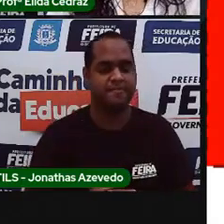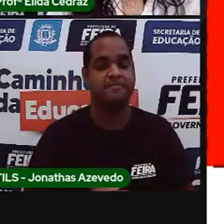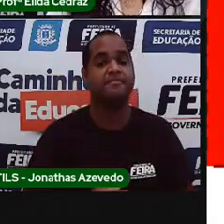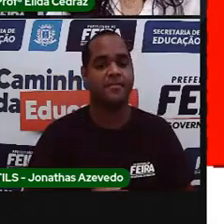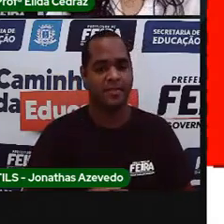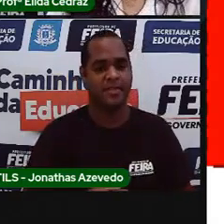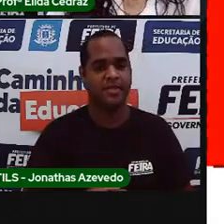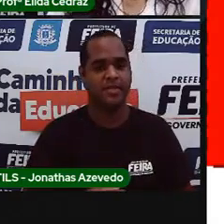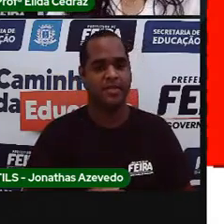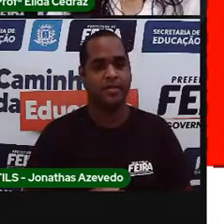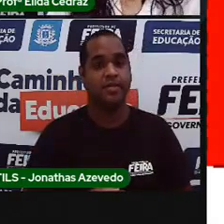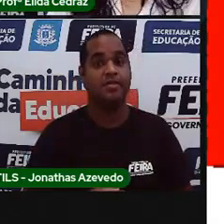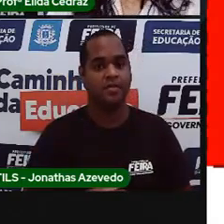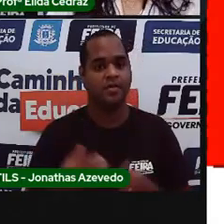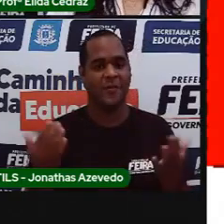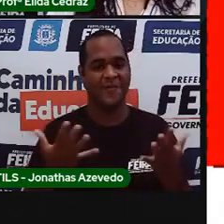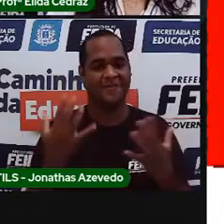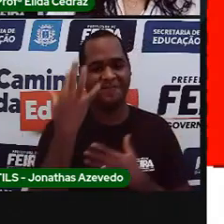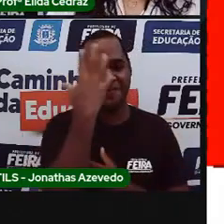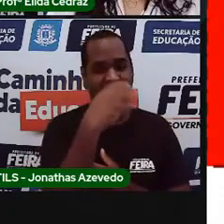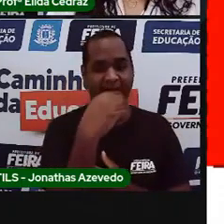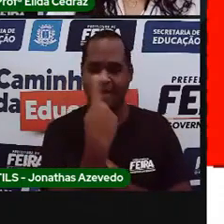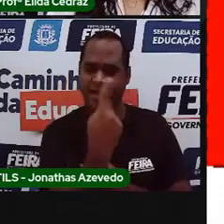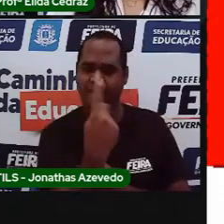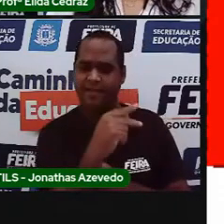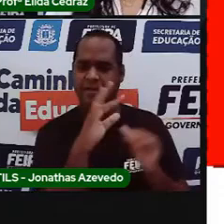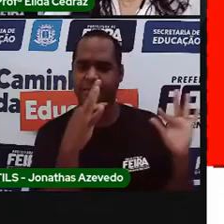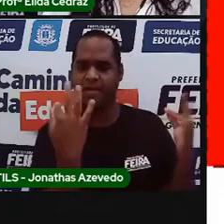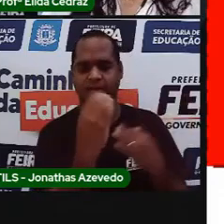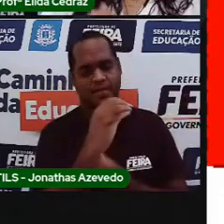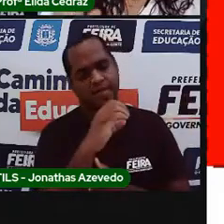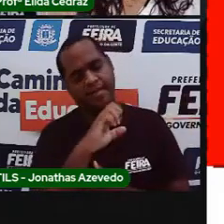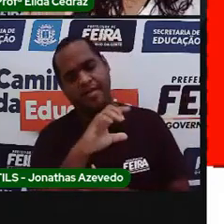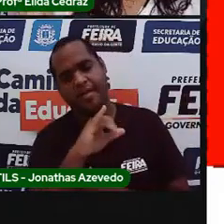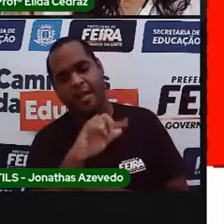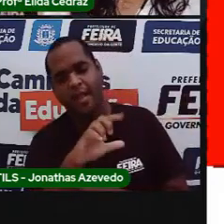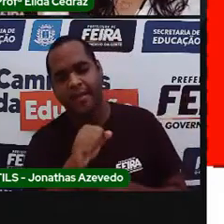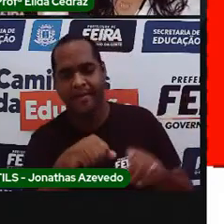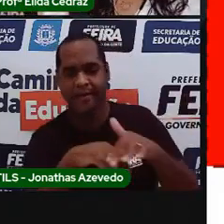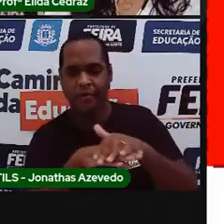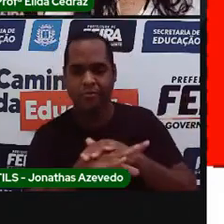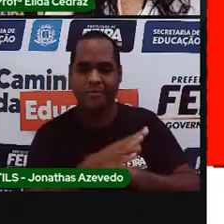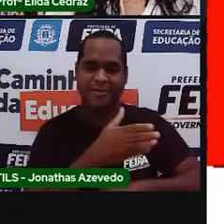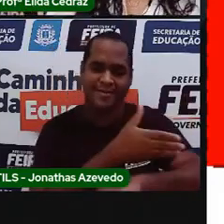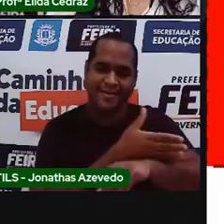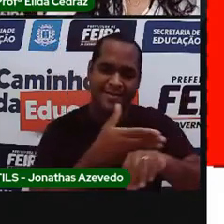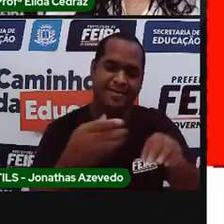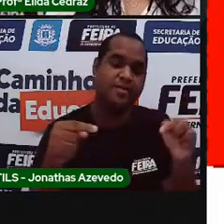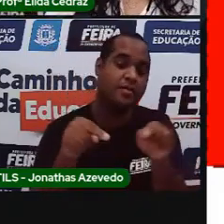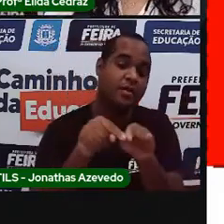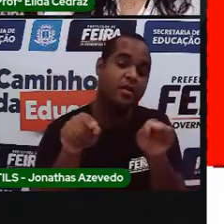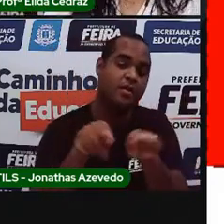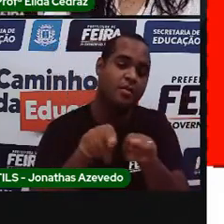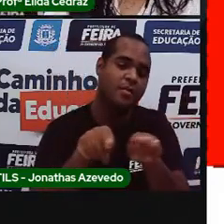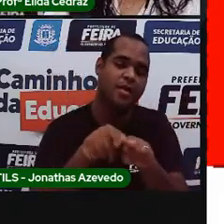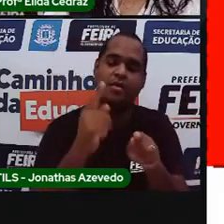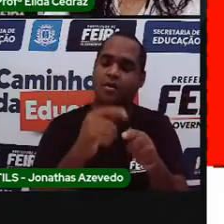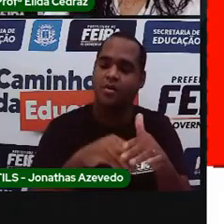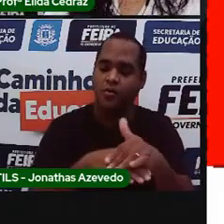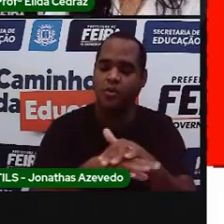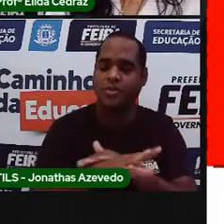você viu que coisa linda a família de Cecília? Cheios de costumes e com uma tradição